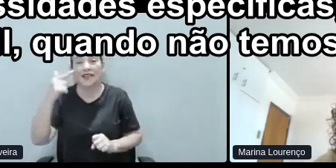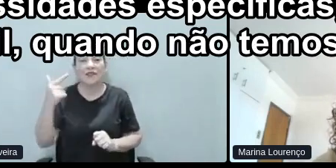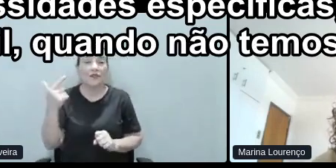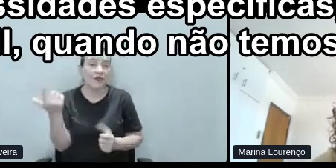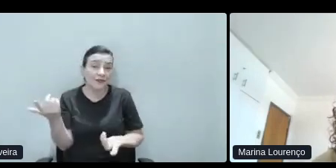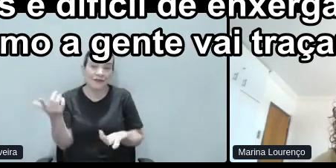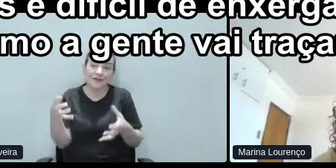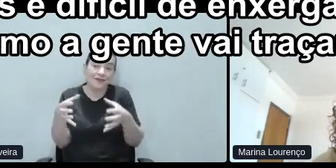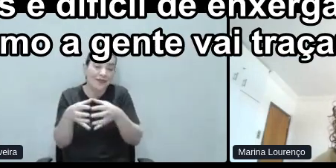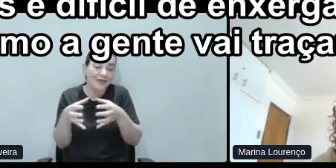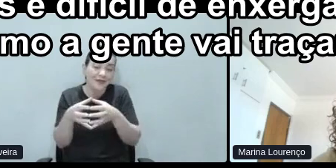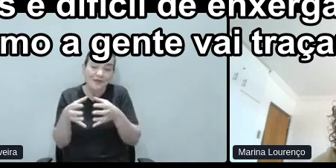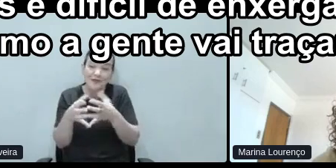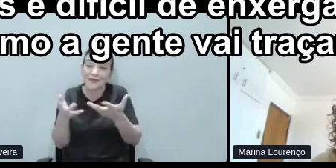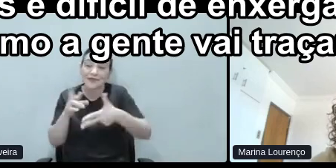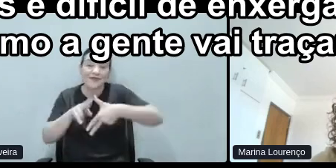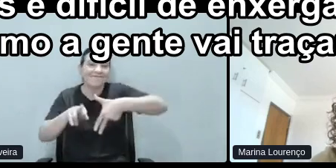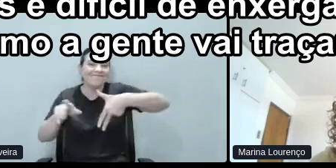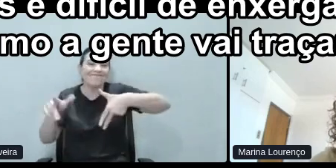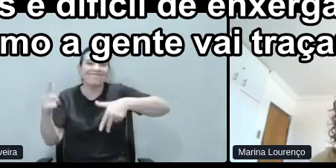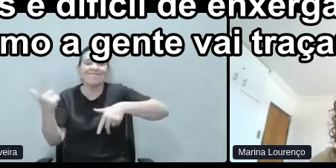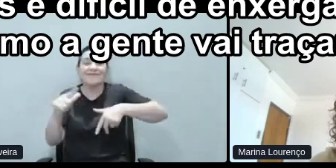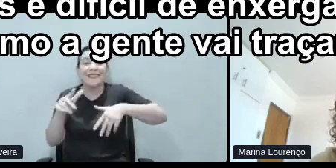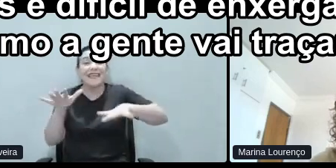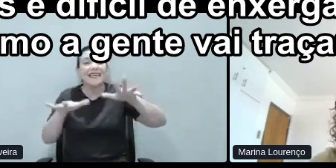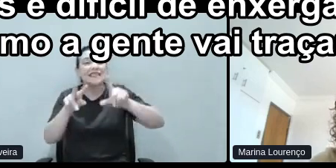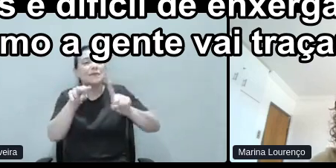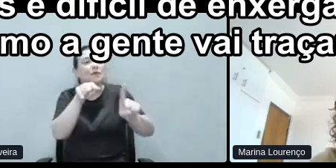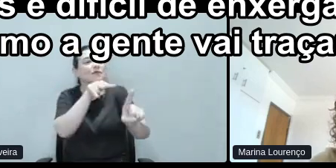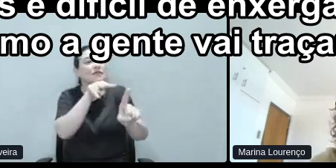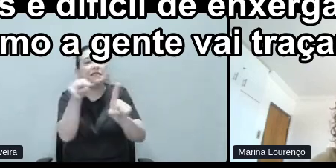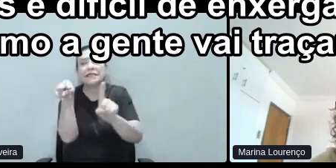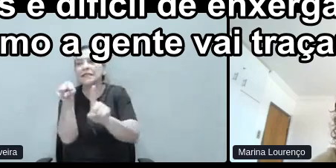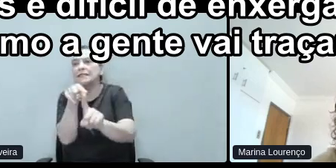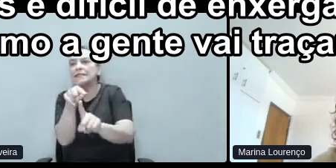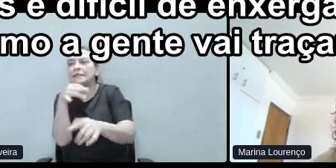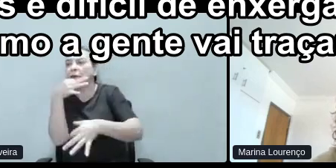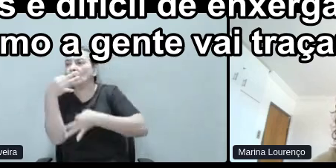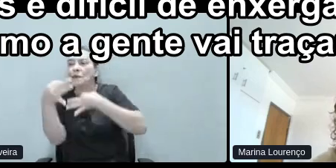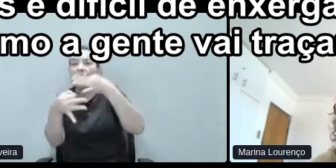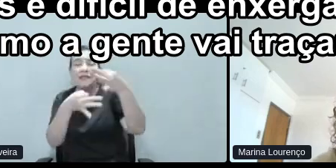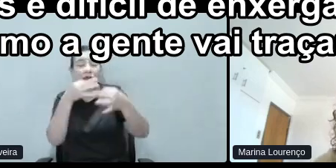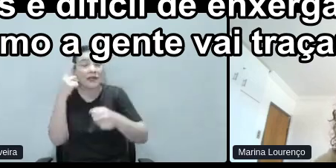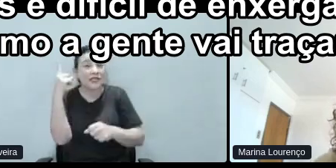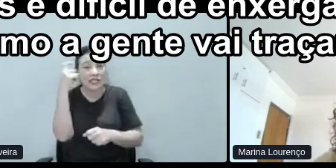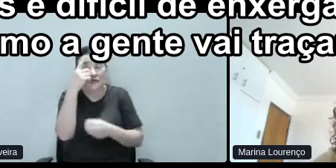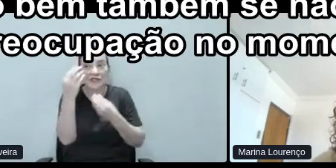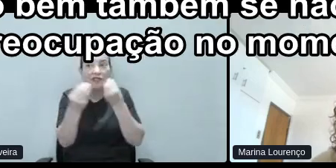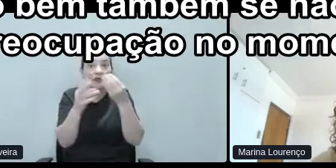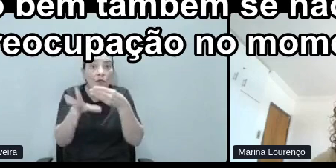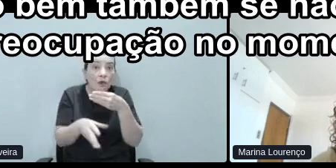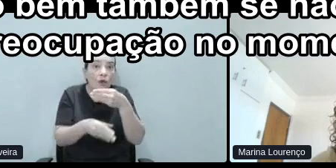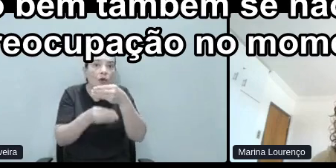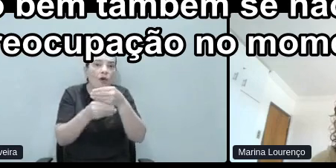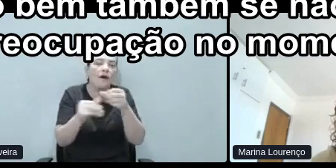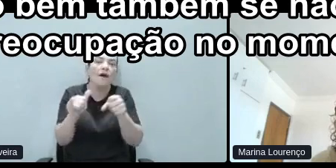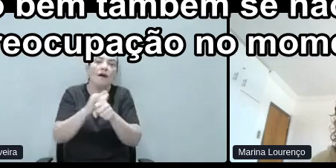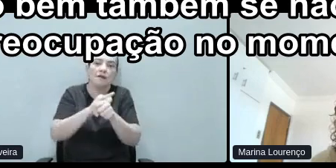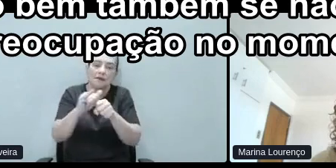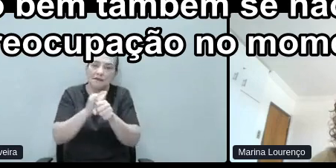time, às vezes é difícil de enxergar até dentro da pesquisa como a gente vai traçar essas estratégias, né,